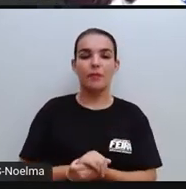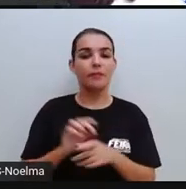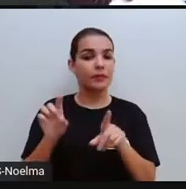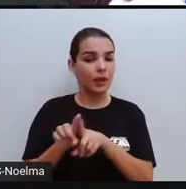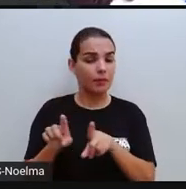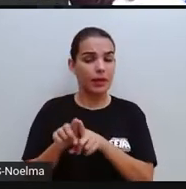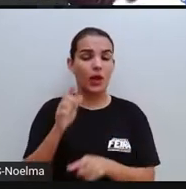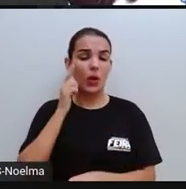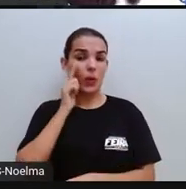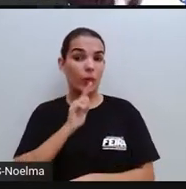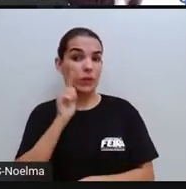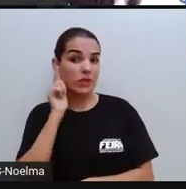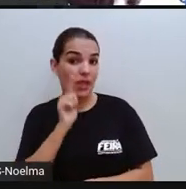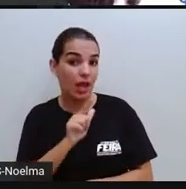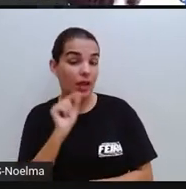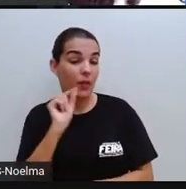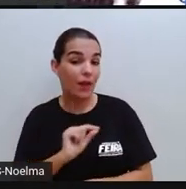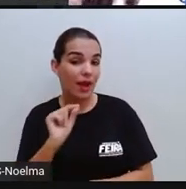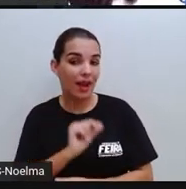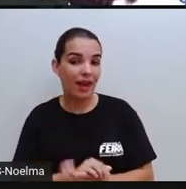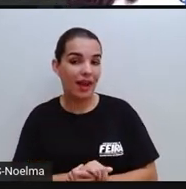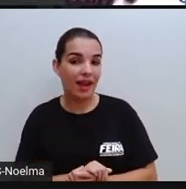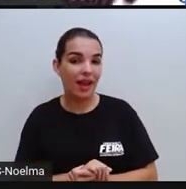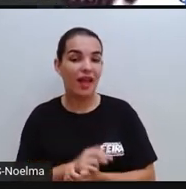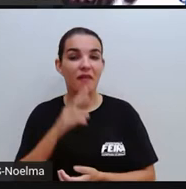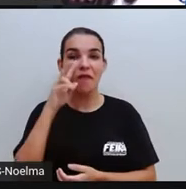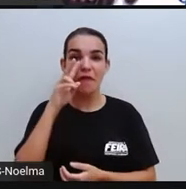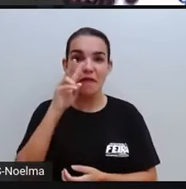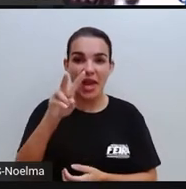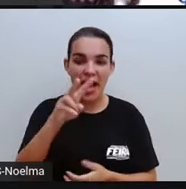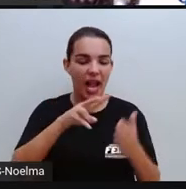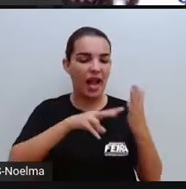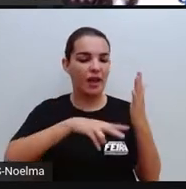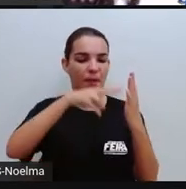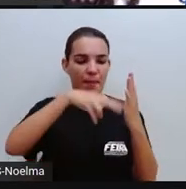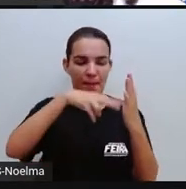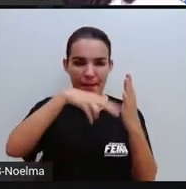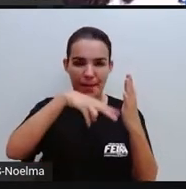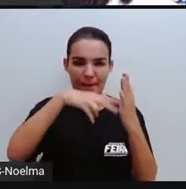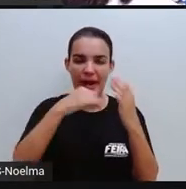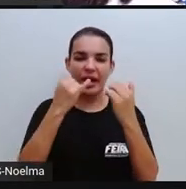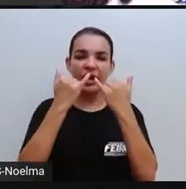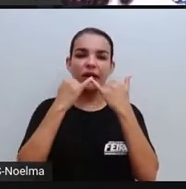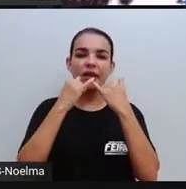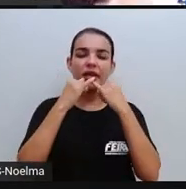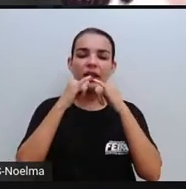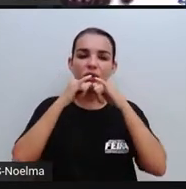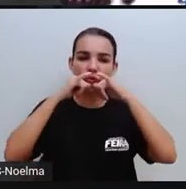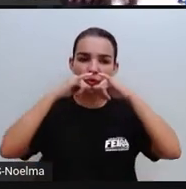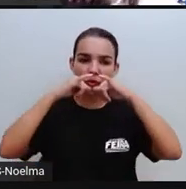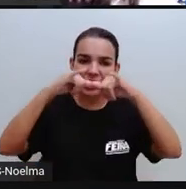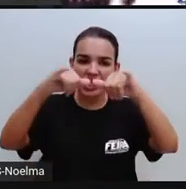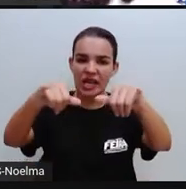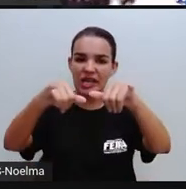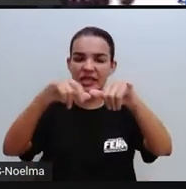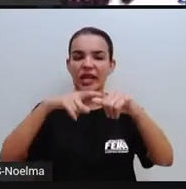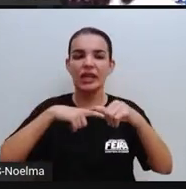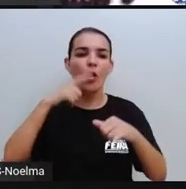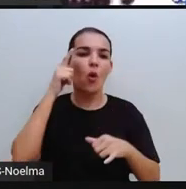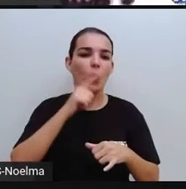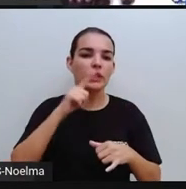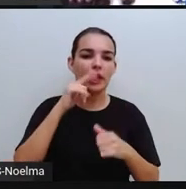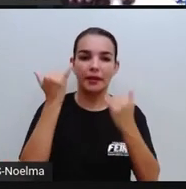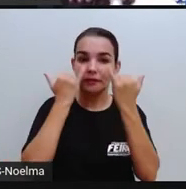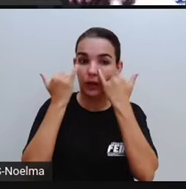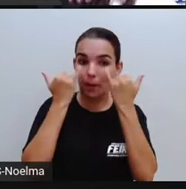consegue ver as notícias, né? A gente consegue informações aí através